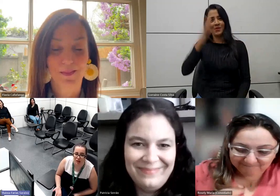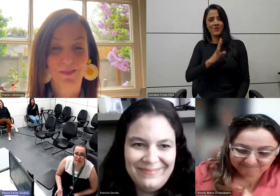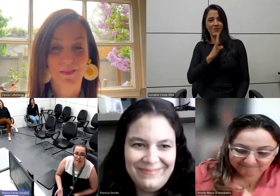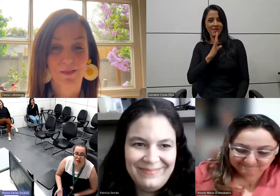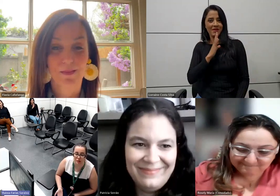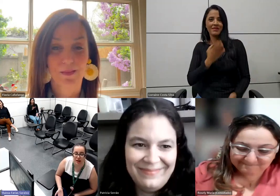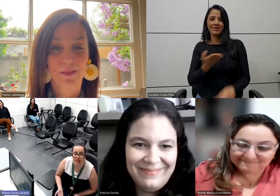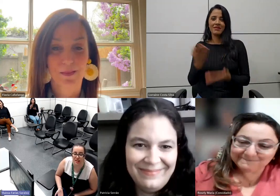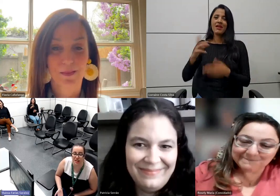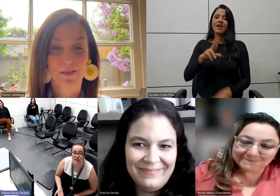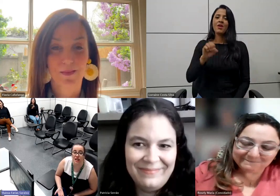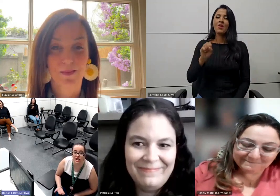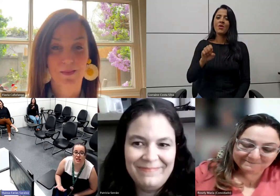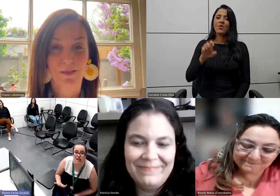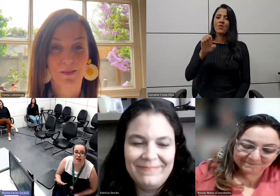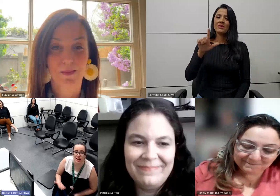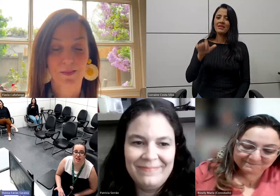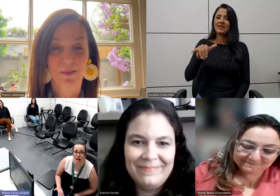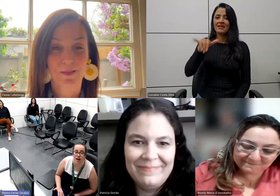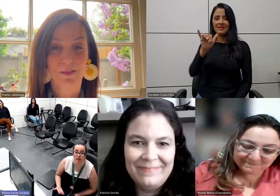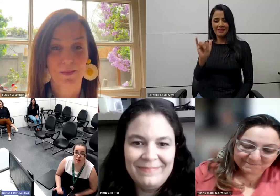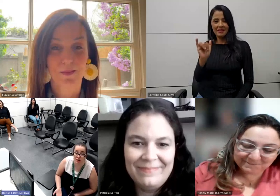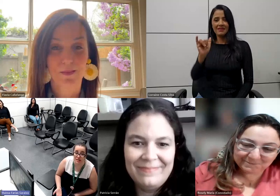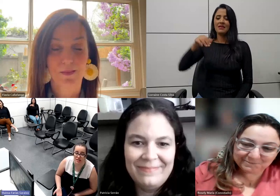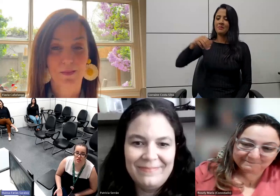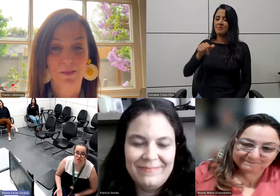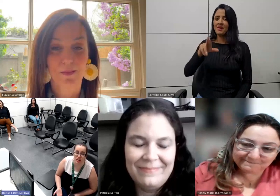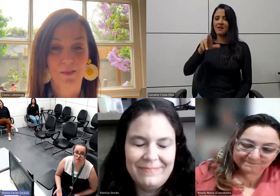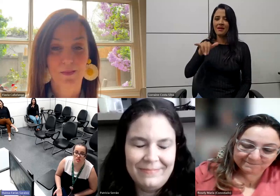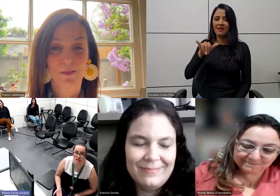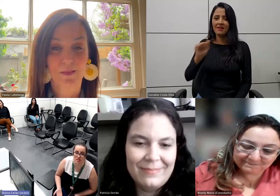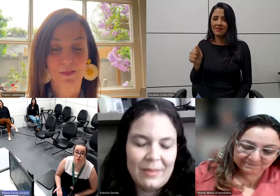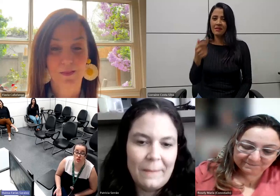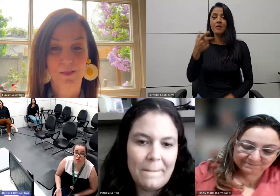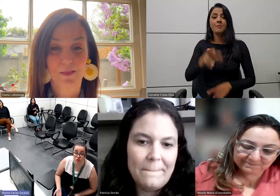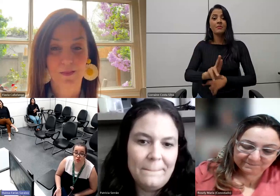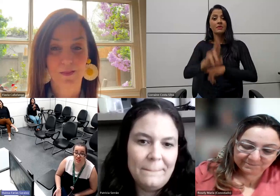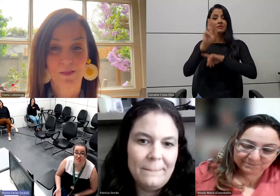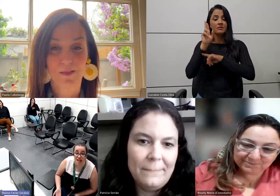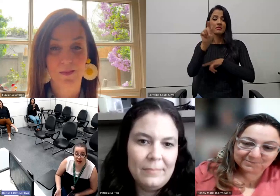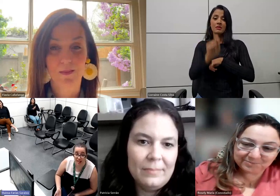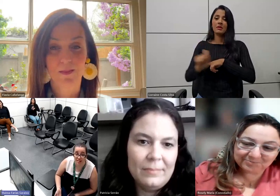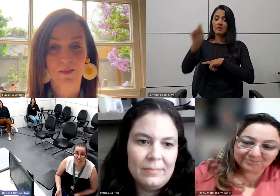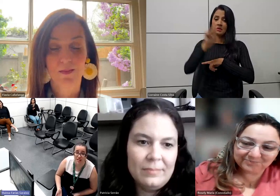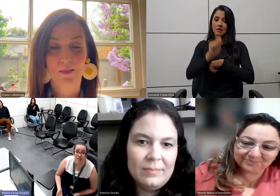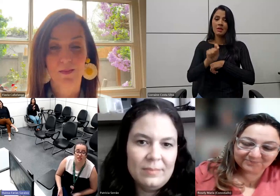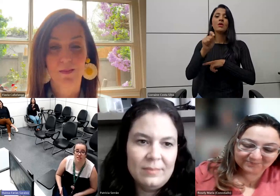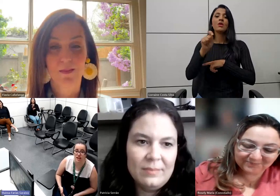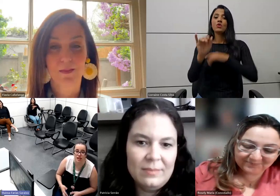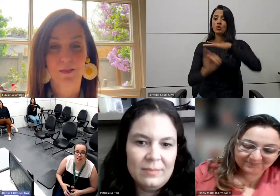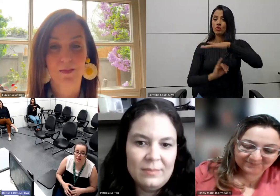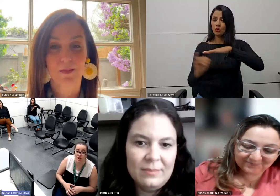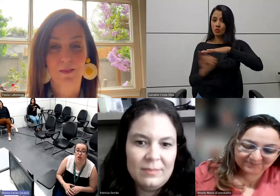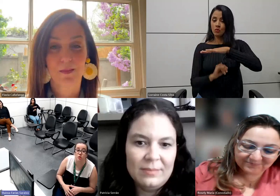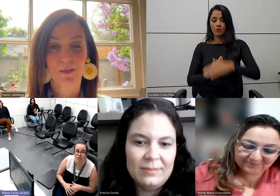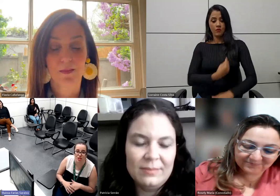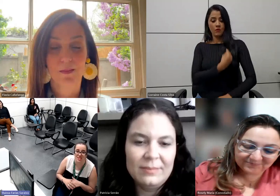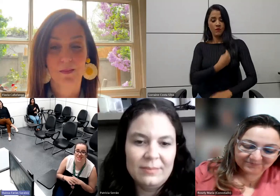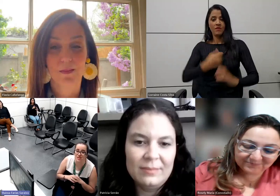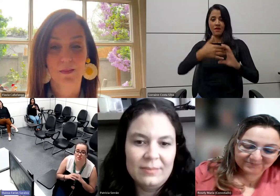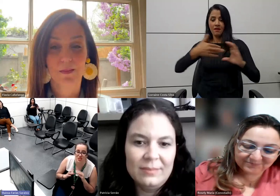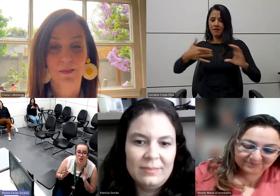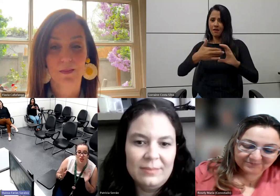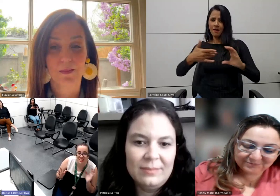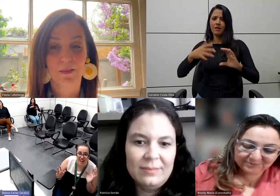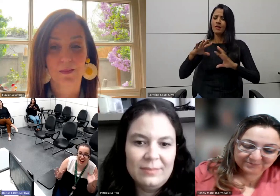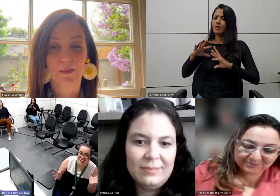A gente está com a Roseli Maria, que é representante da Associação do Instituto Vidas Raras, que engloba